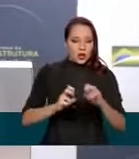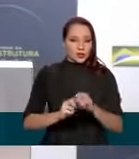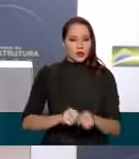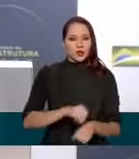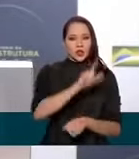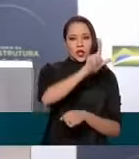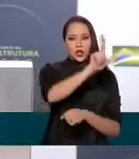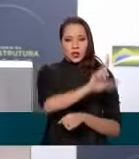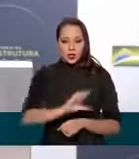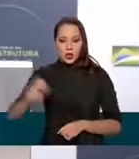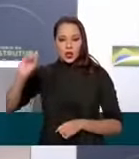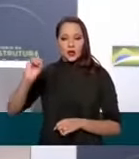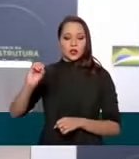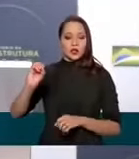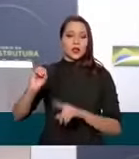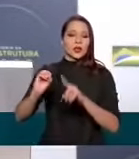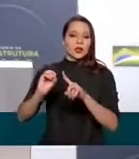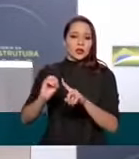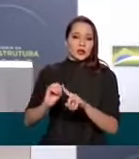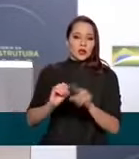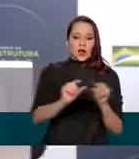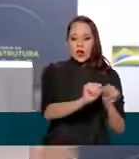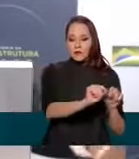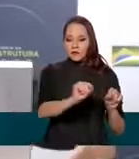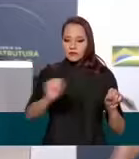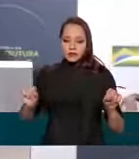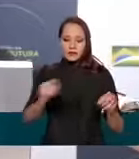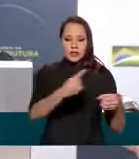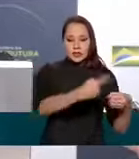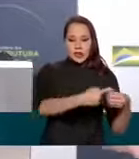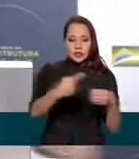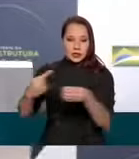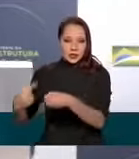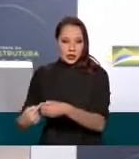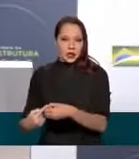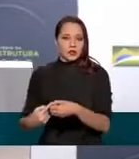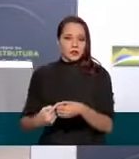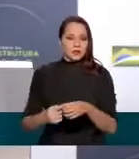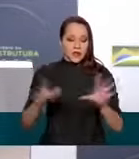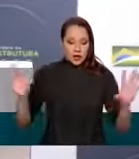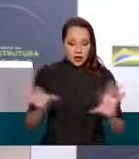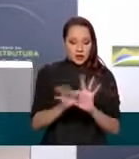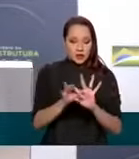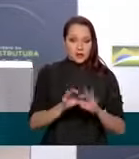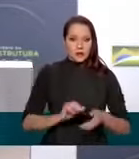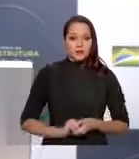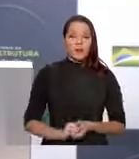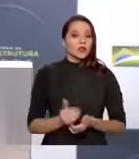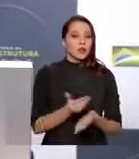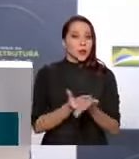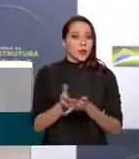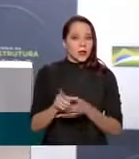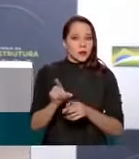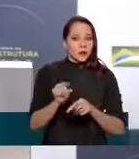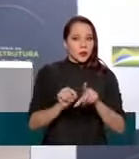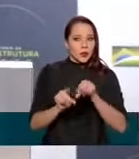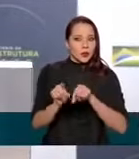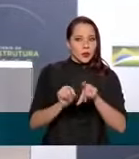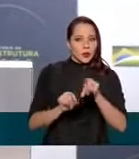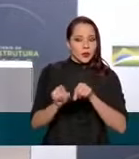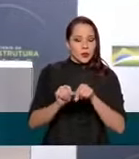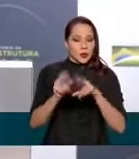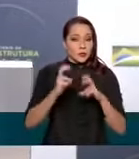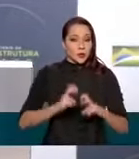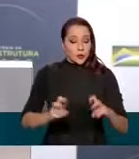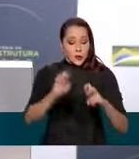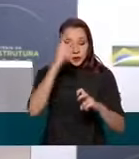Caetité. Ou seja, a gente vai ter uma ligação de Água Boa e Leos, e a gente começa a dar opção ferroviária para o produtor,